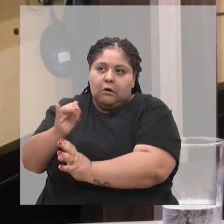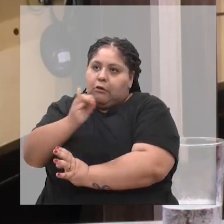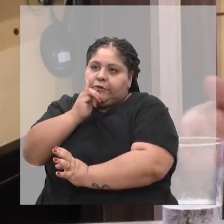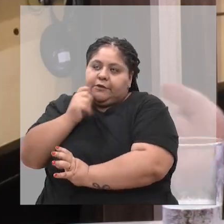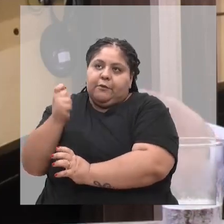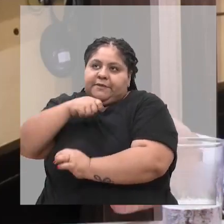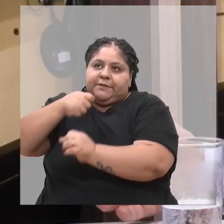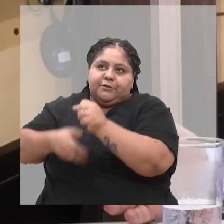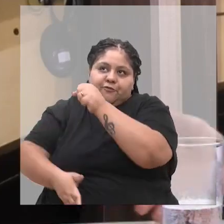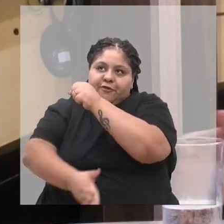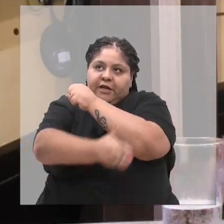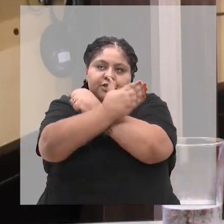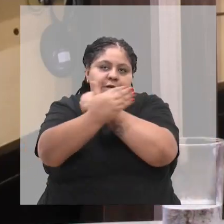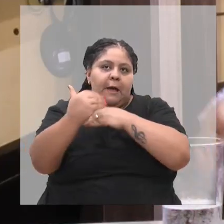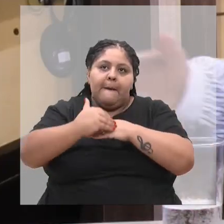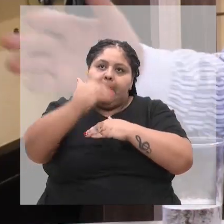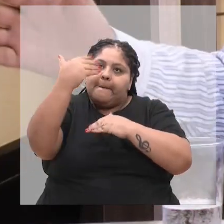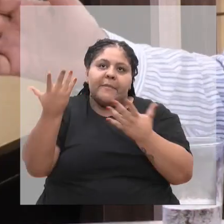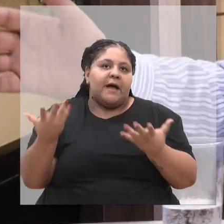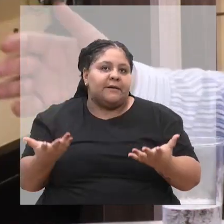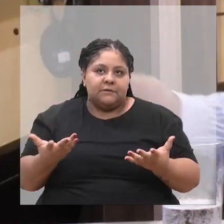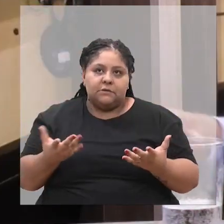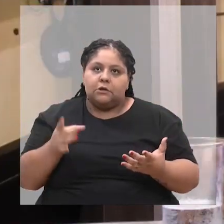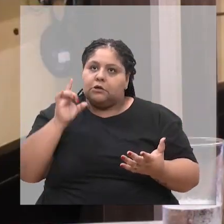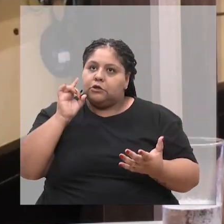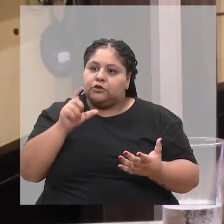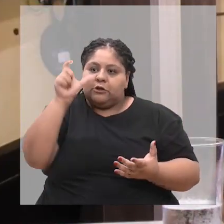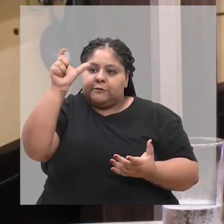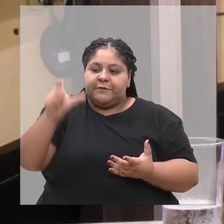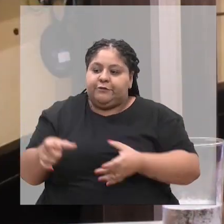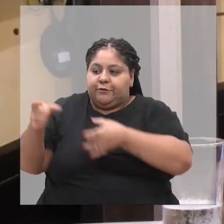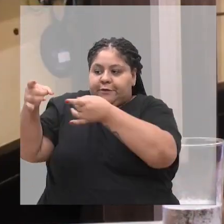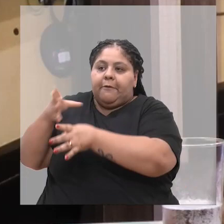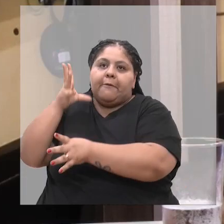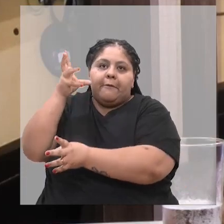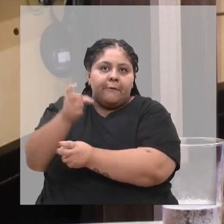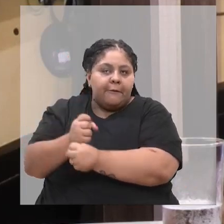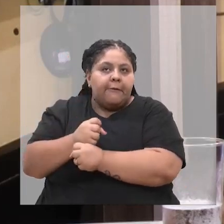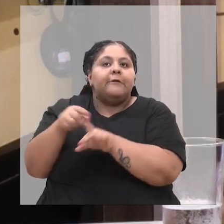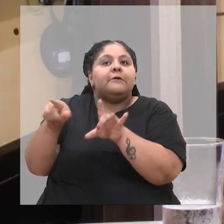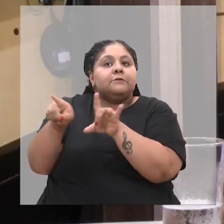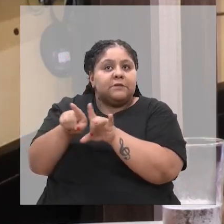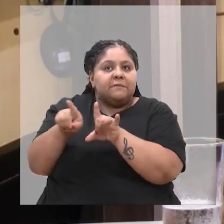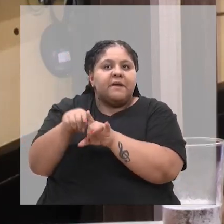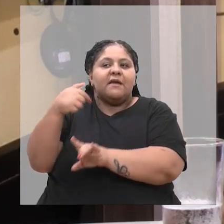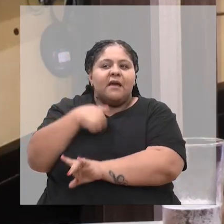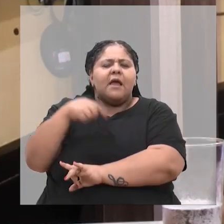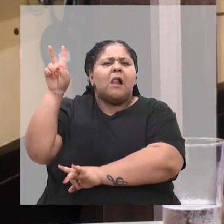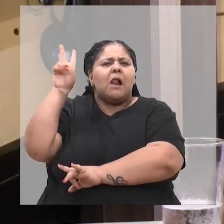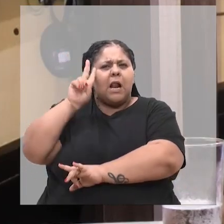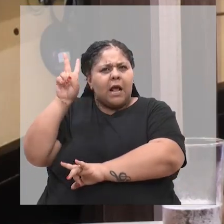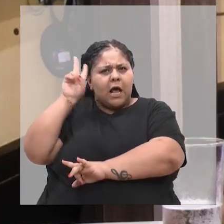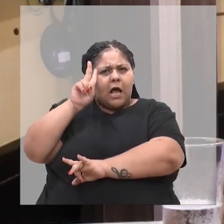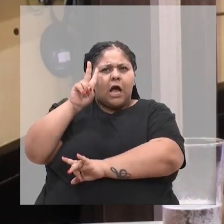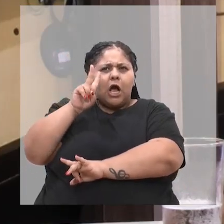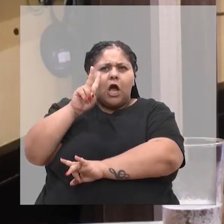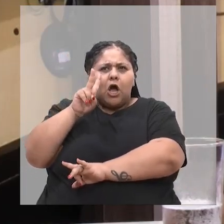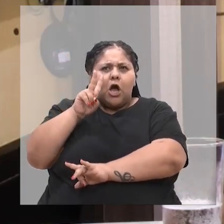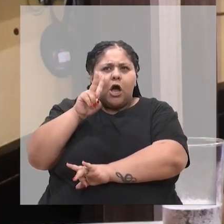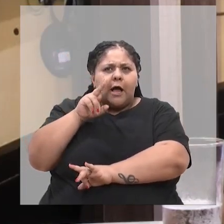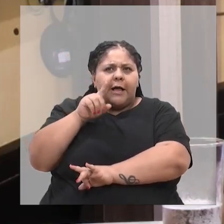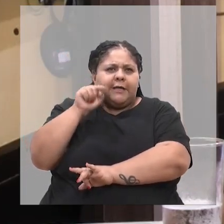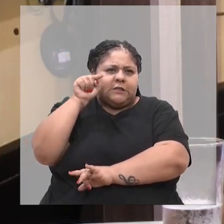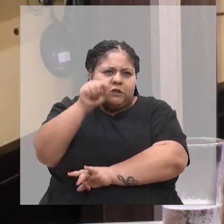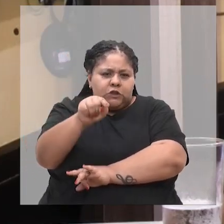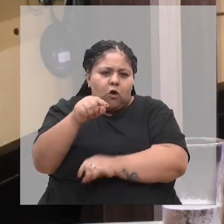mais, ou eu não tenho mais tempo de ficar em casa, as pessoas simplesmente descartavam os animais. Isso também foi algo que eu lembro da senhora e